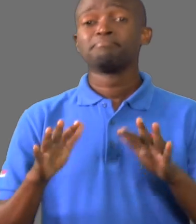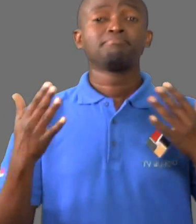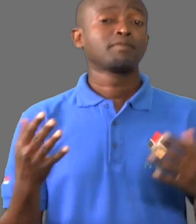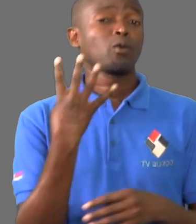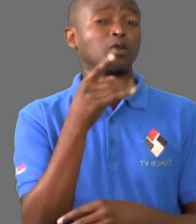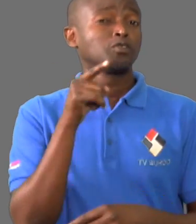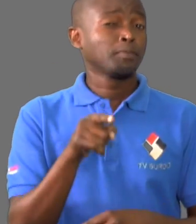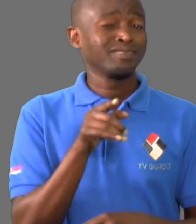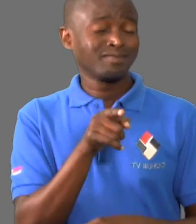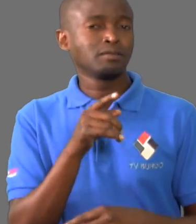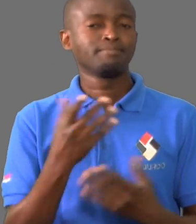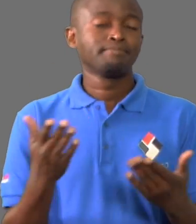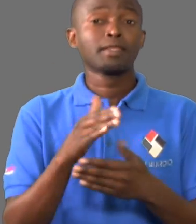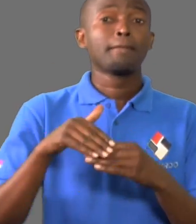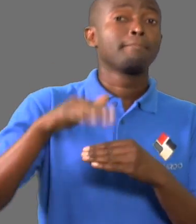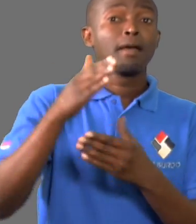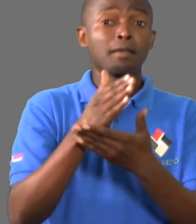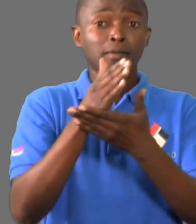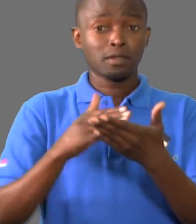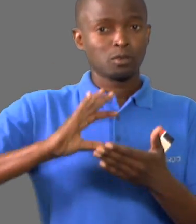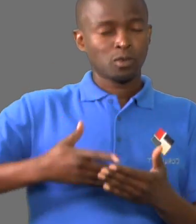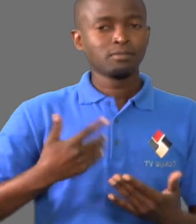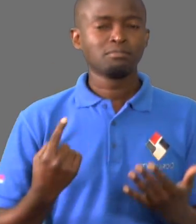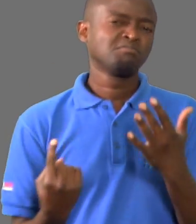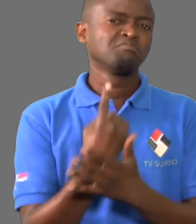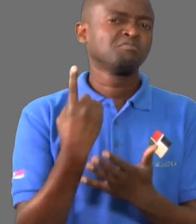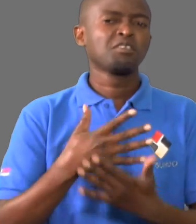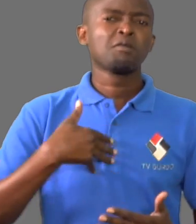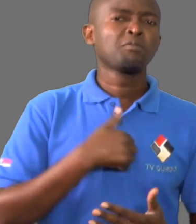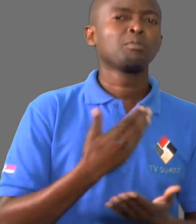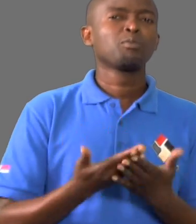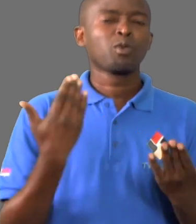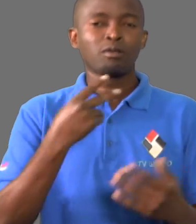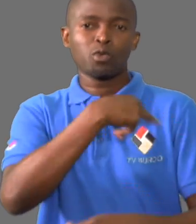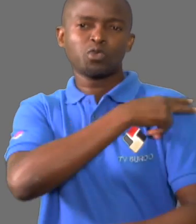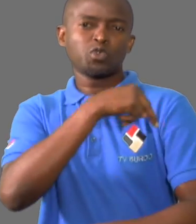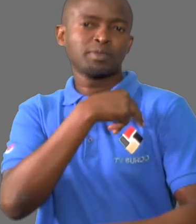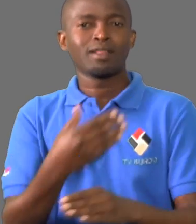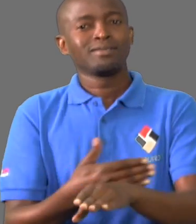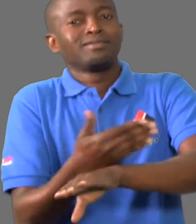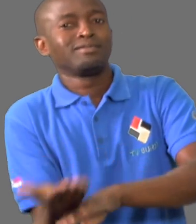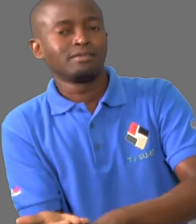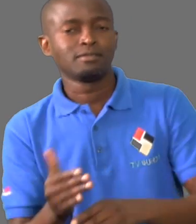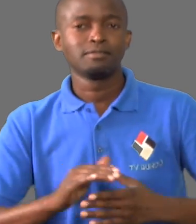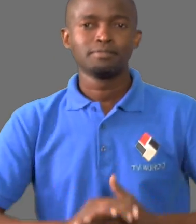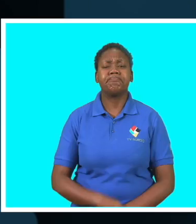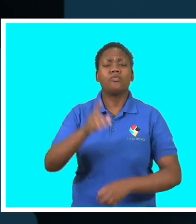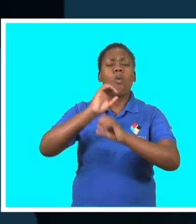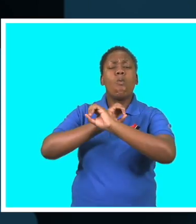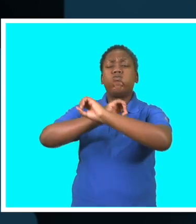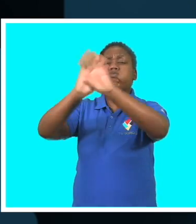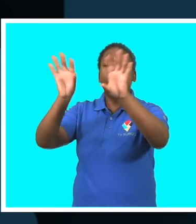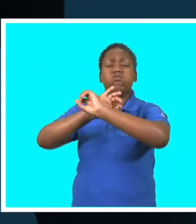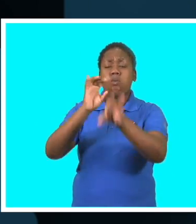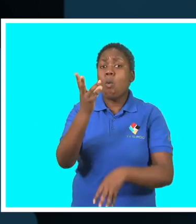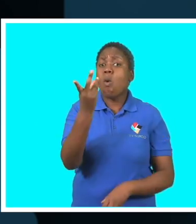Mais de metade destas mulheres morrem, tudo porque fazem o diagnóstico tardio da doença. De